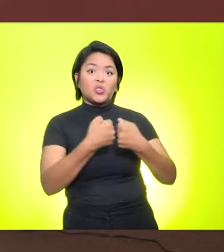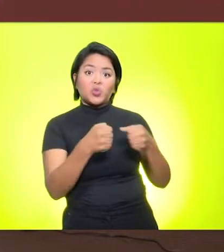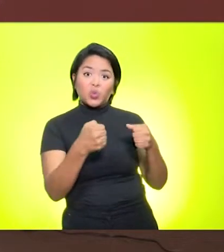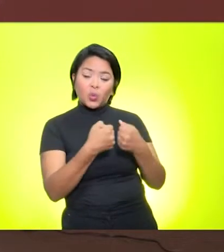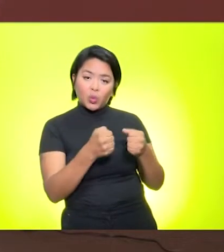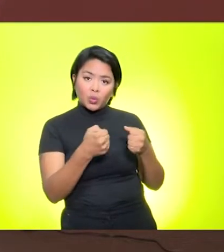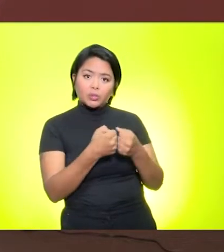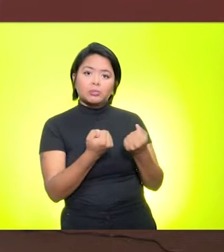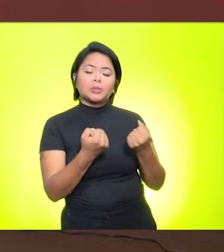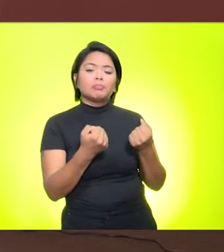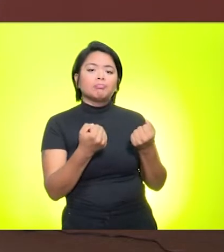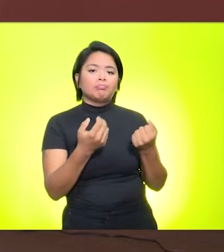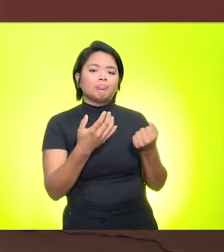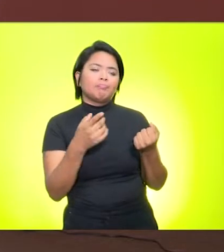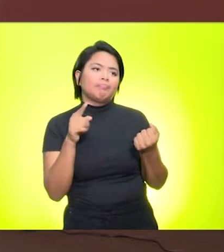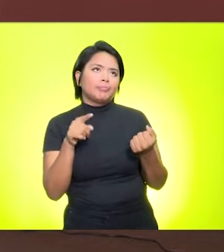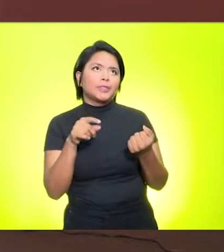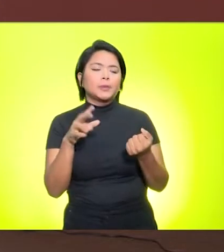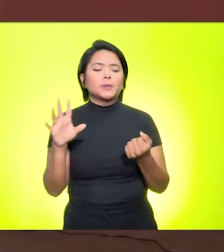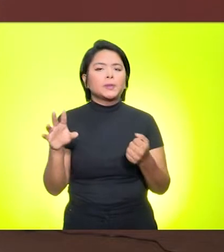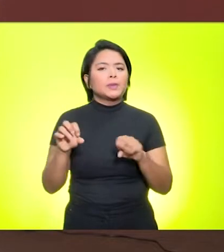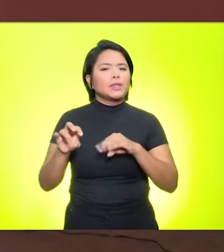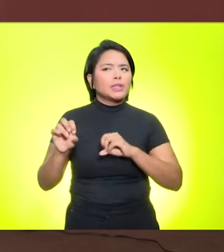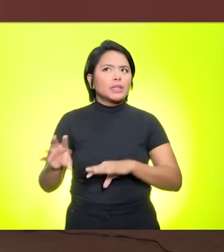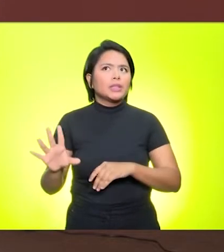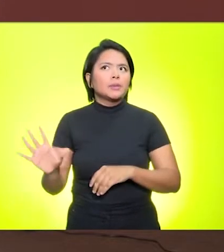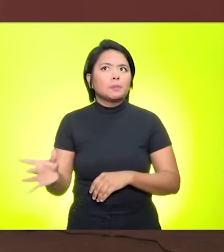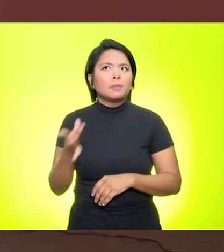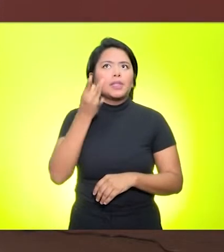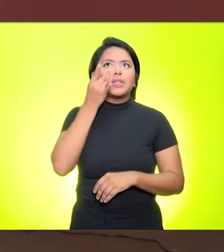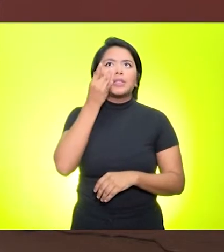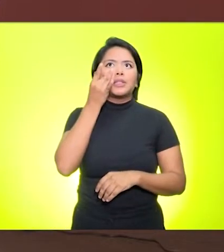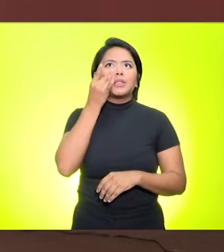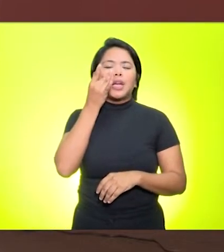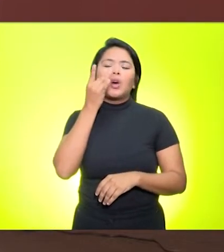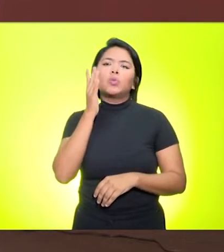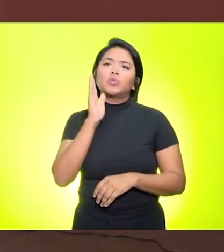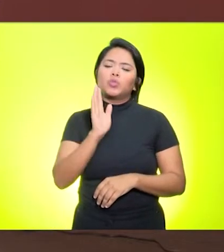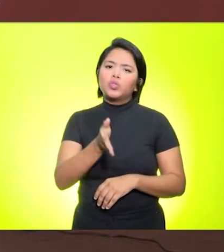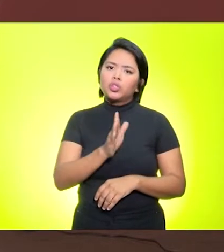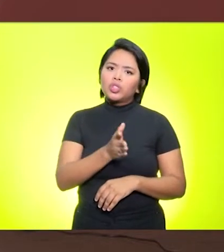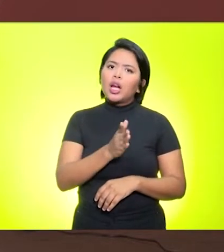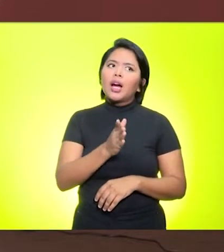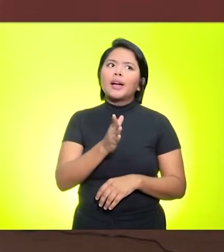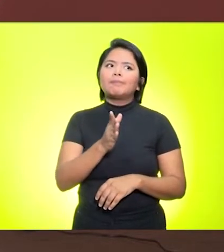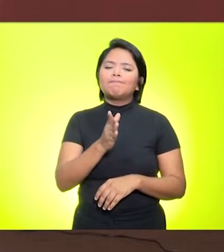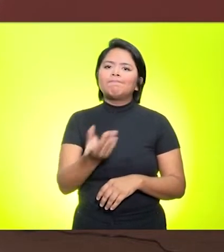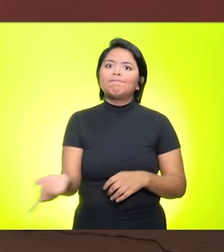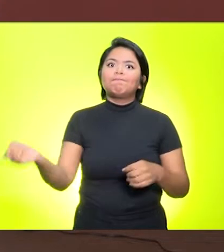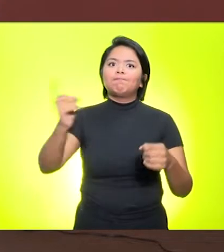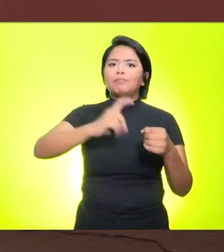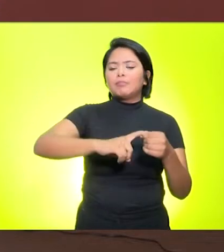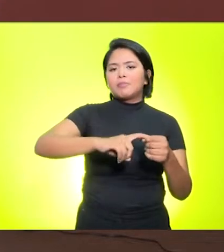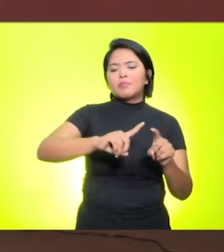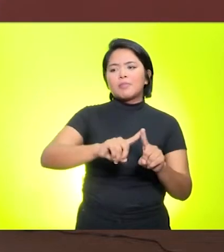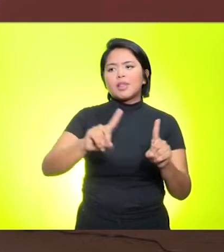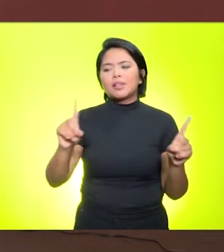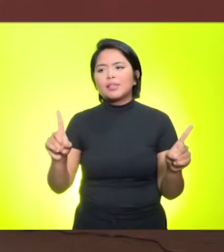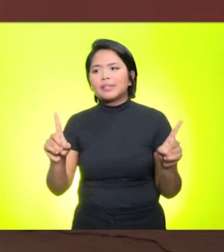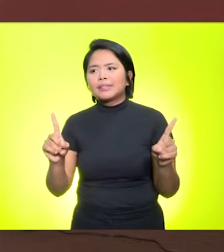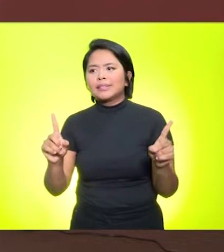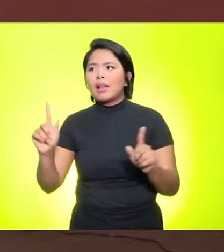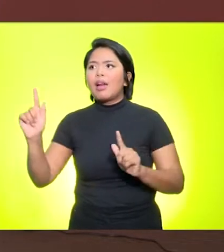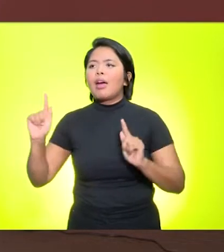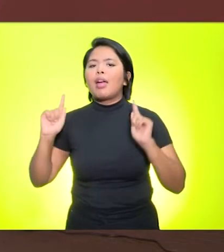Então, apesar do ensino presencial já ser uma realidade na nossa cidade, os dias em que